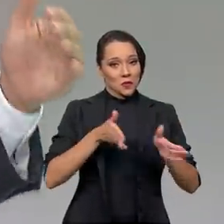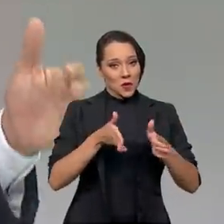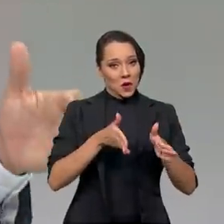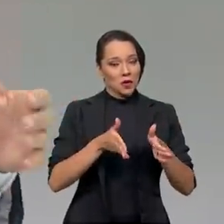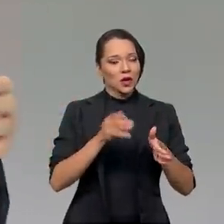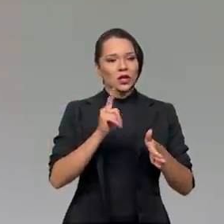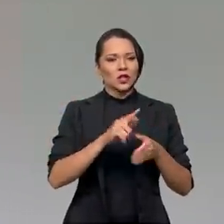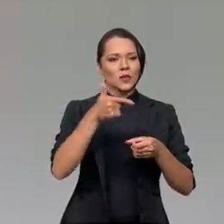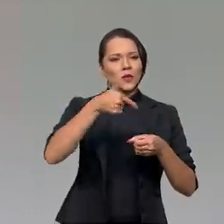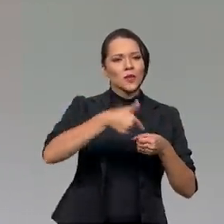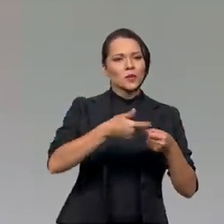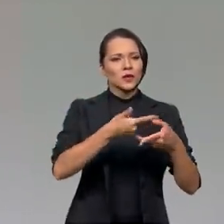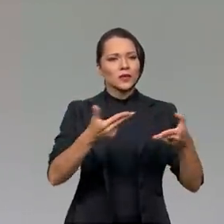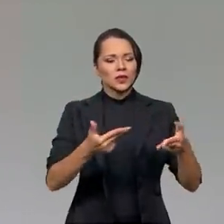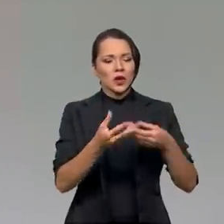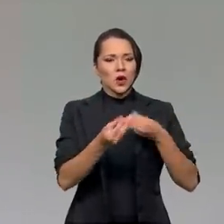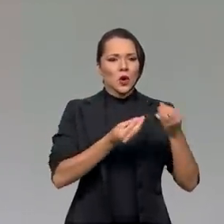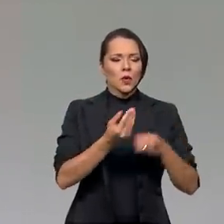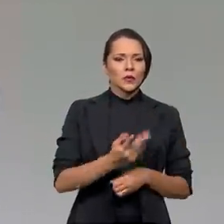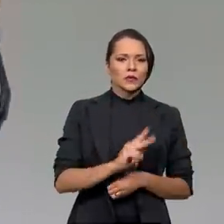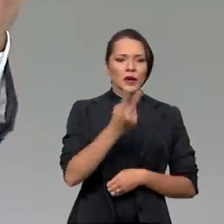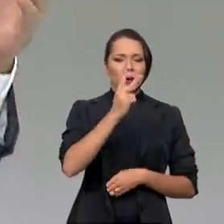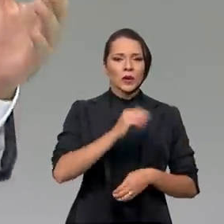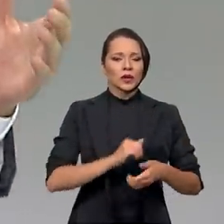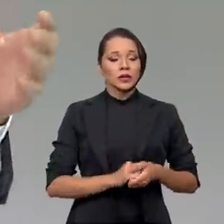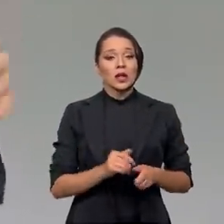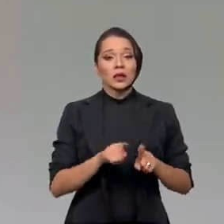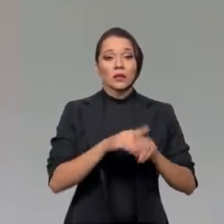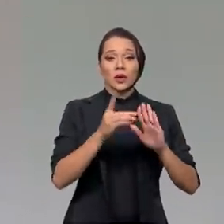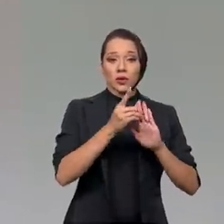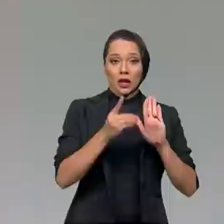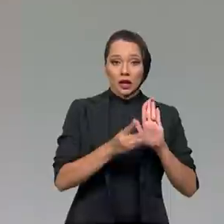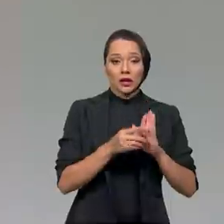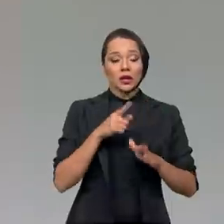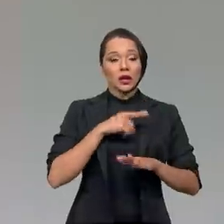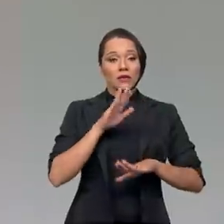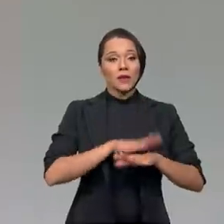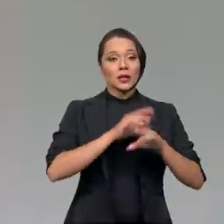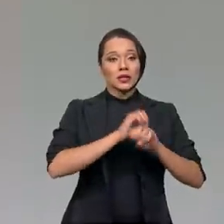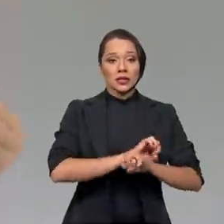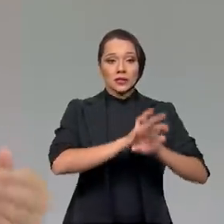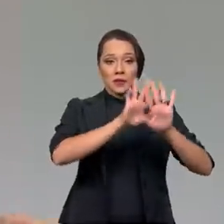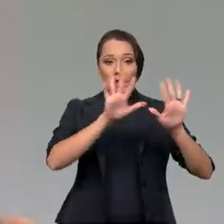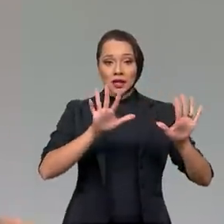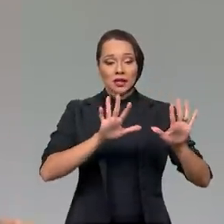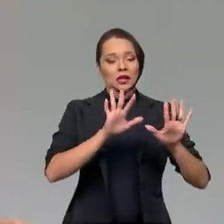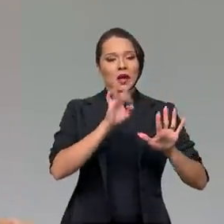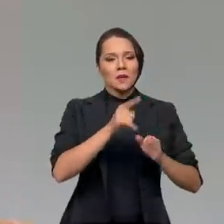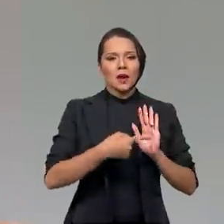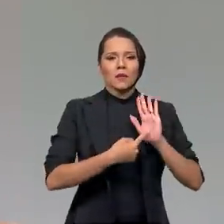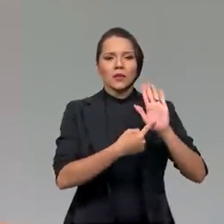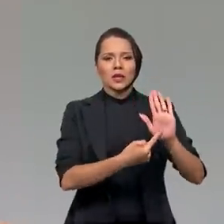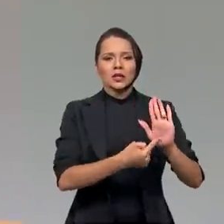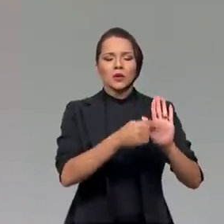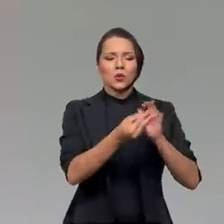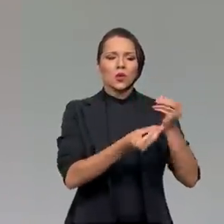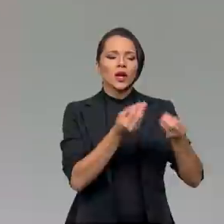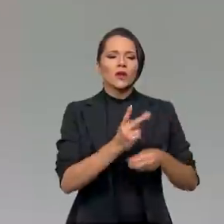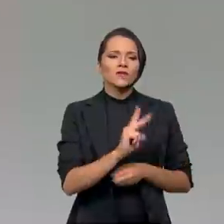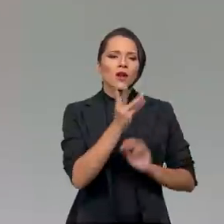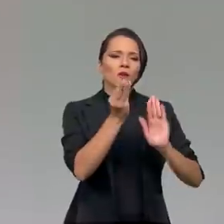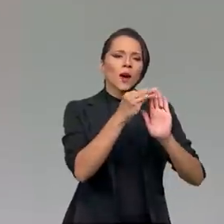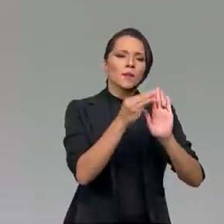dos combustíveis, da composição de preços, do decreto que trouxe mais transparência para a apresentação da composição de